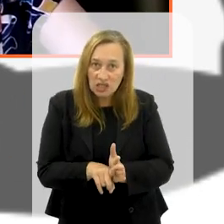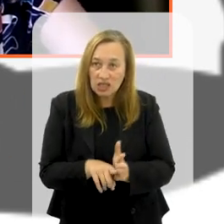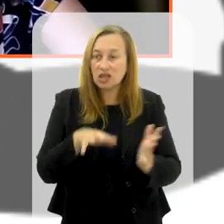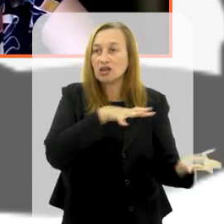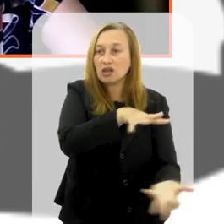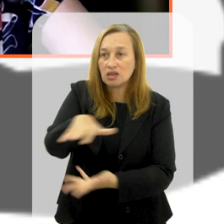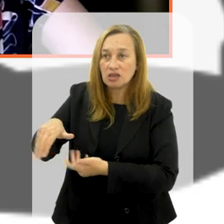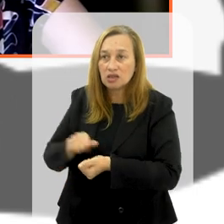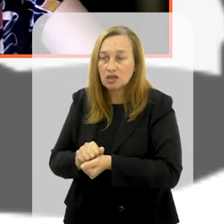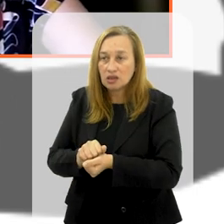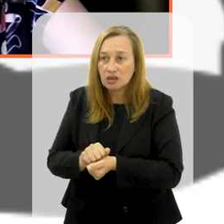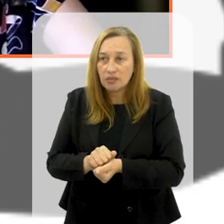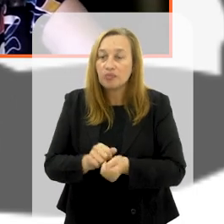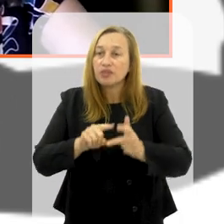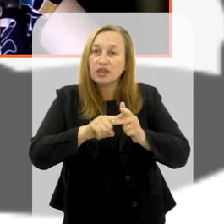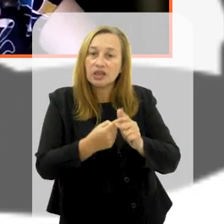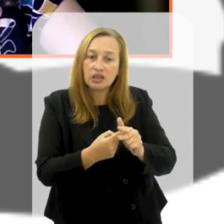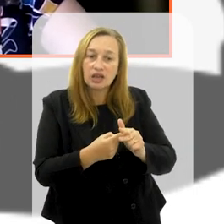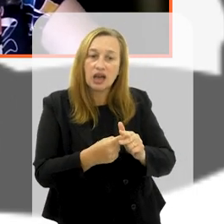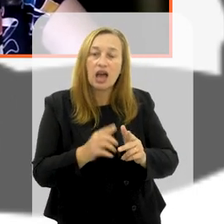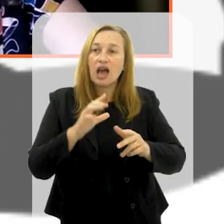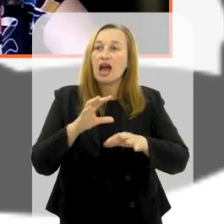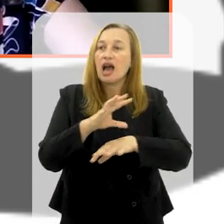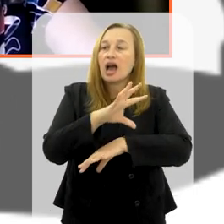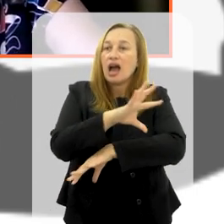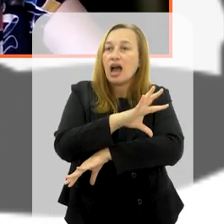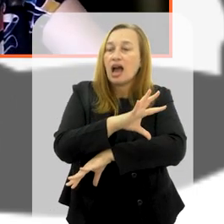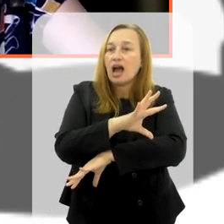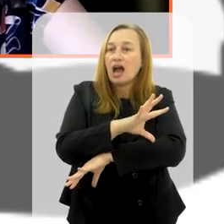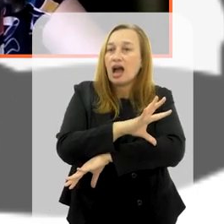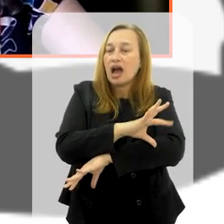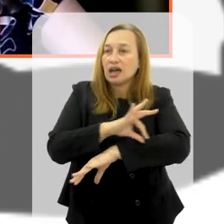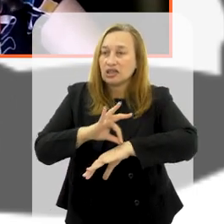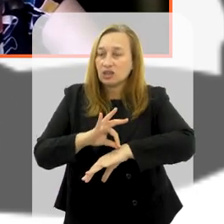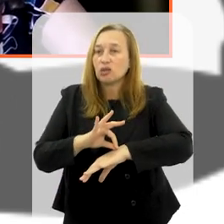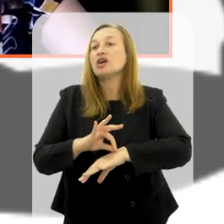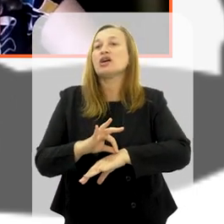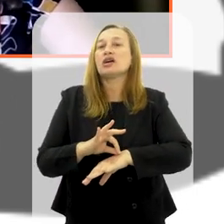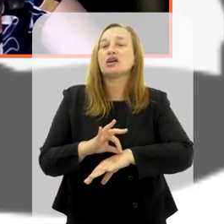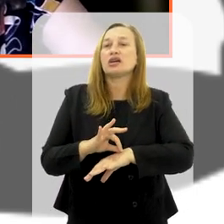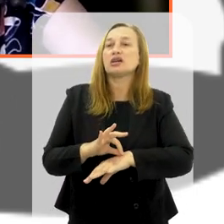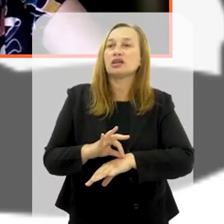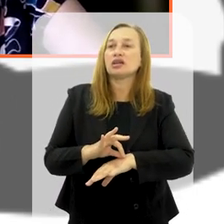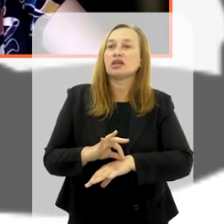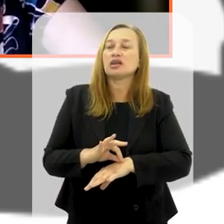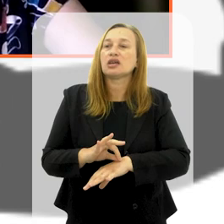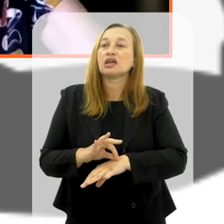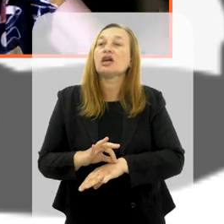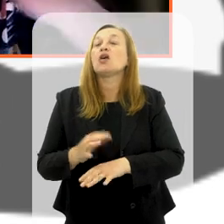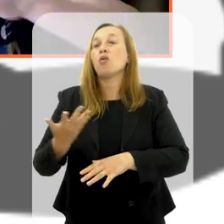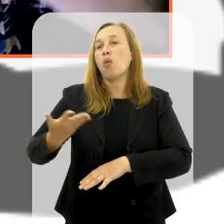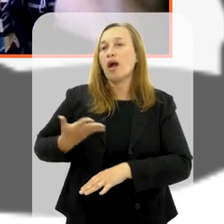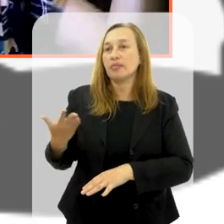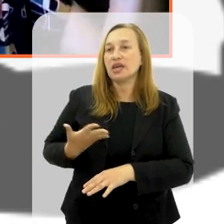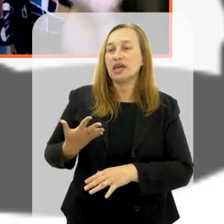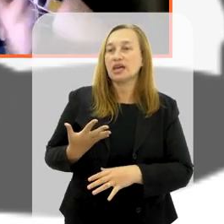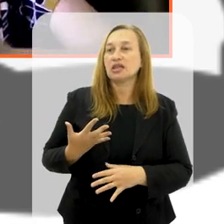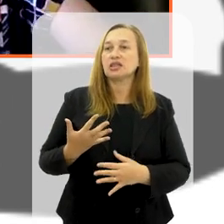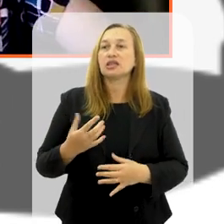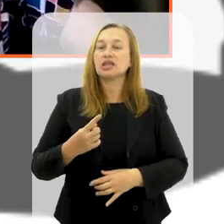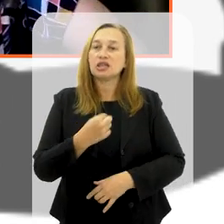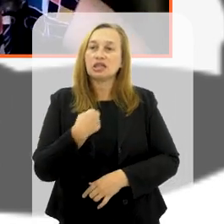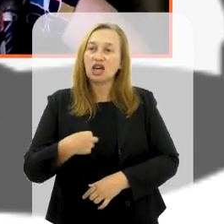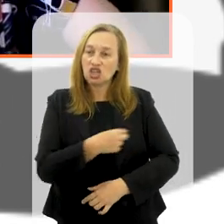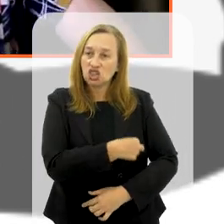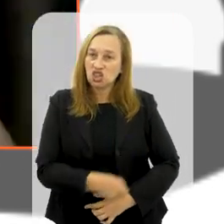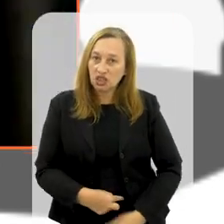internacionais, sobre reforma da arquitetura financeira internacional. Eu coordeno esse grupo junto com uma colega da China e Global, com